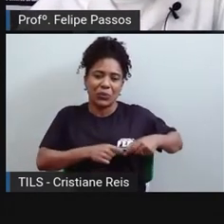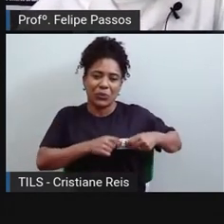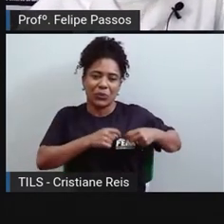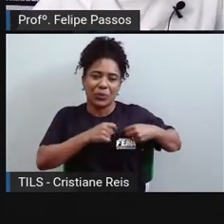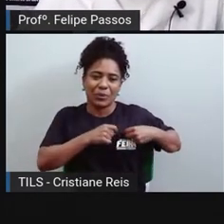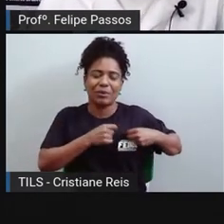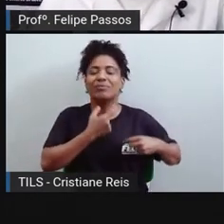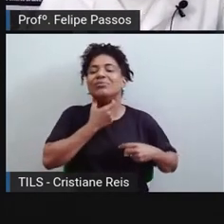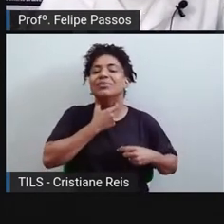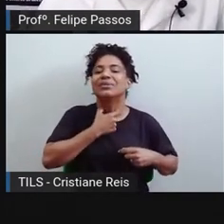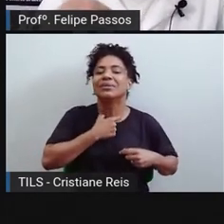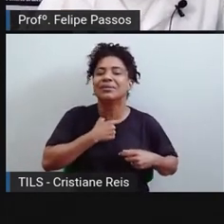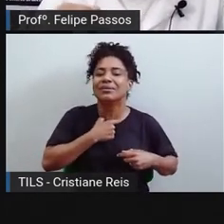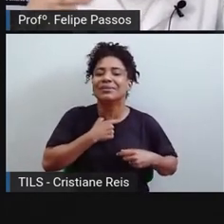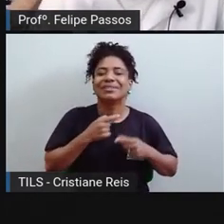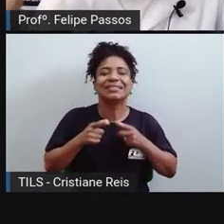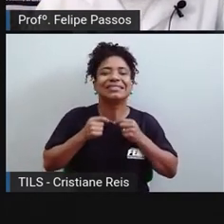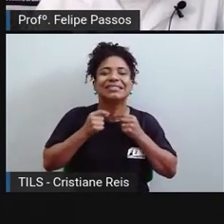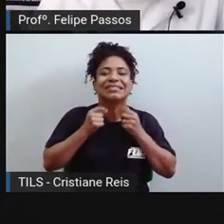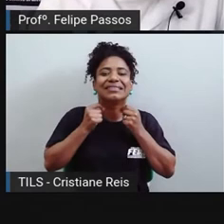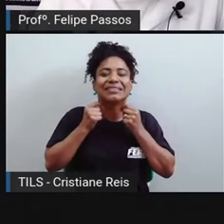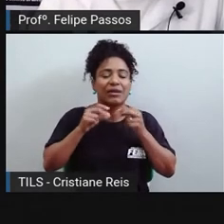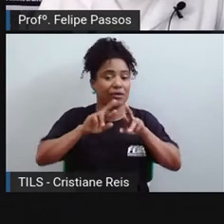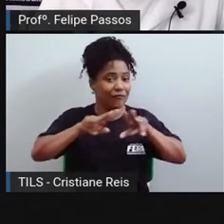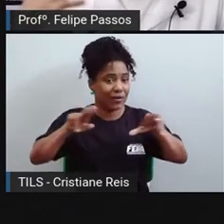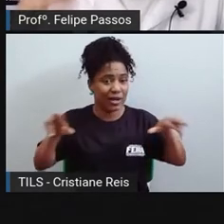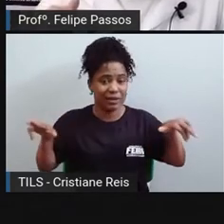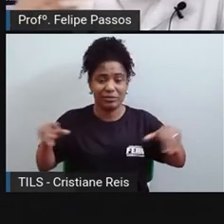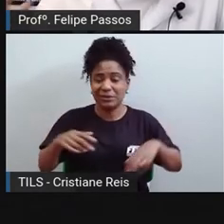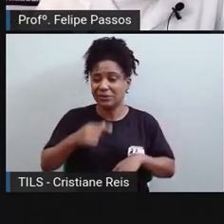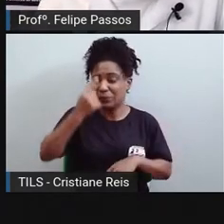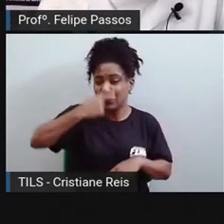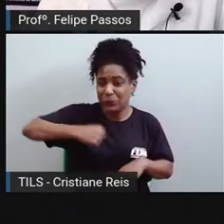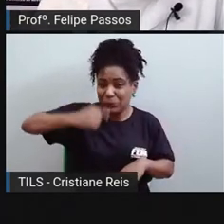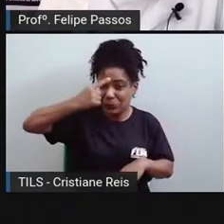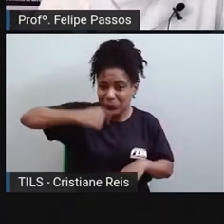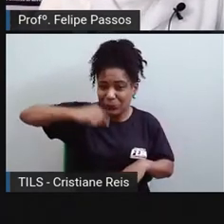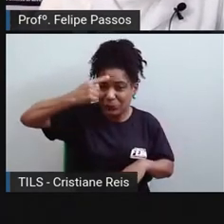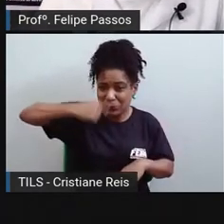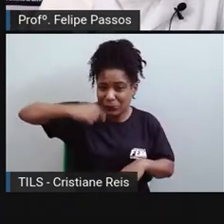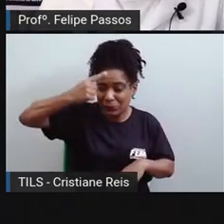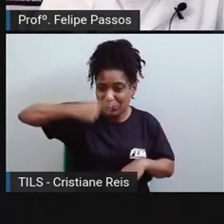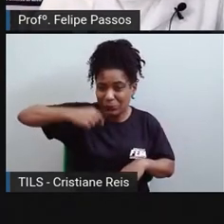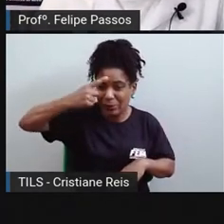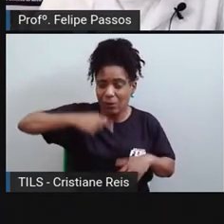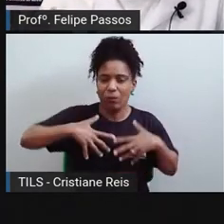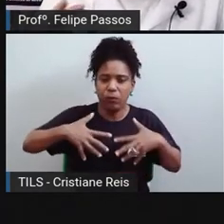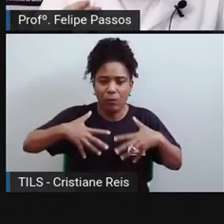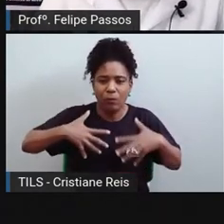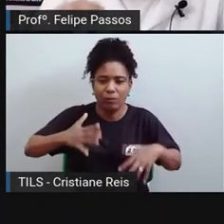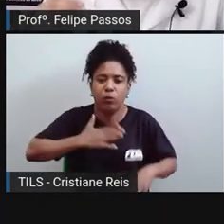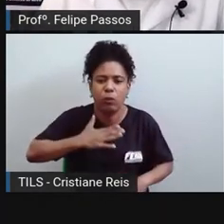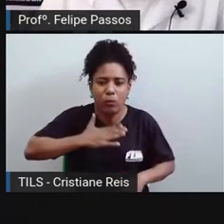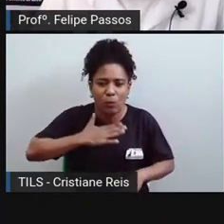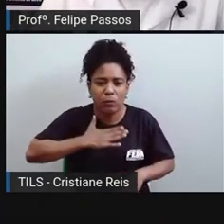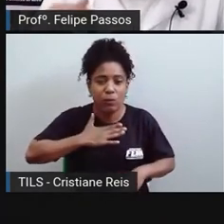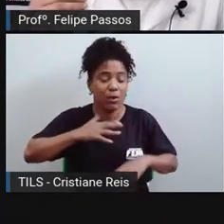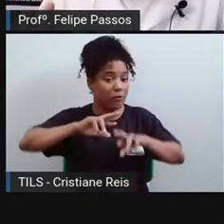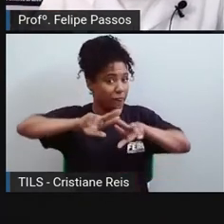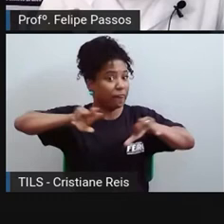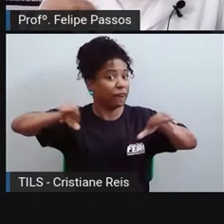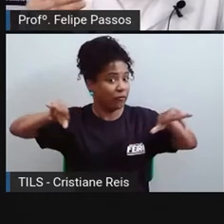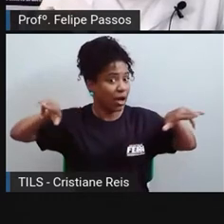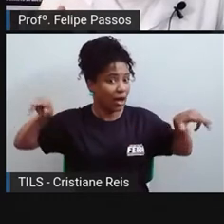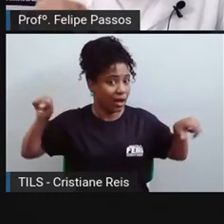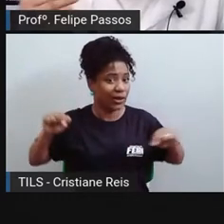garganta, né? E diversas alergias que podem ser graves em alguns casos. Então, assim, a poluição, ela